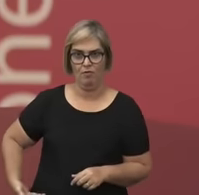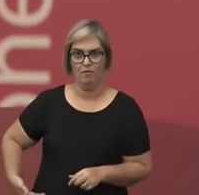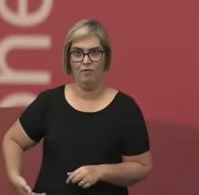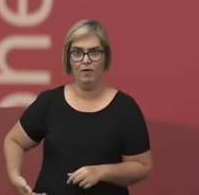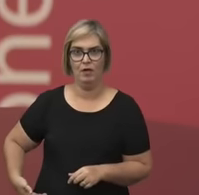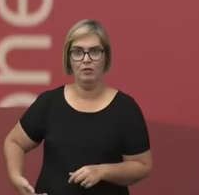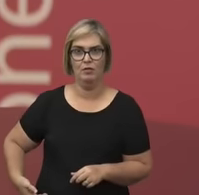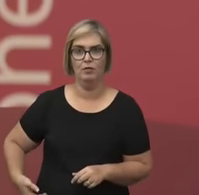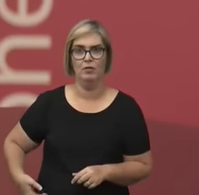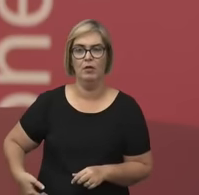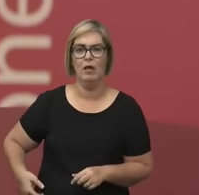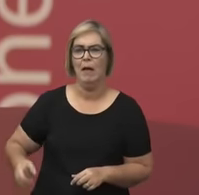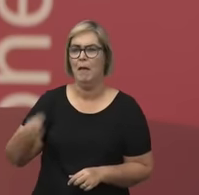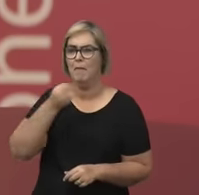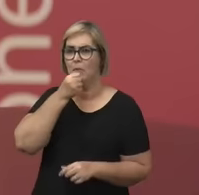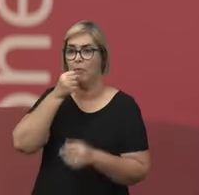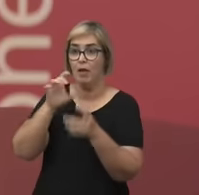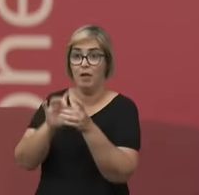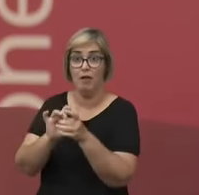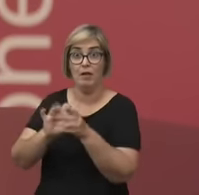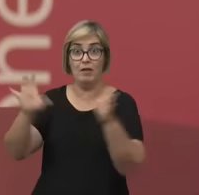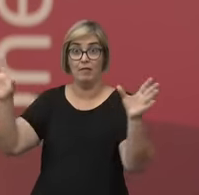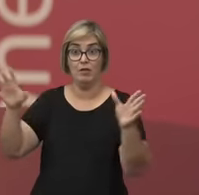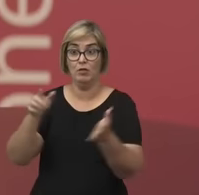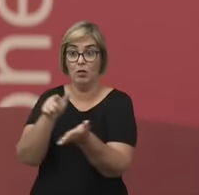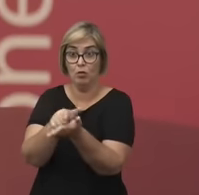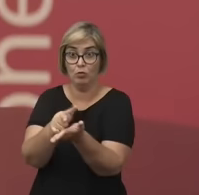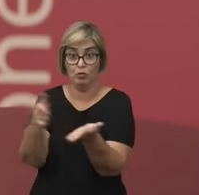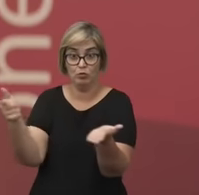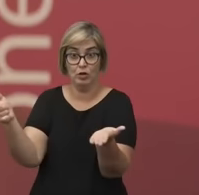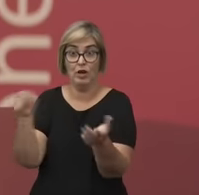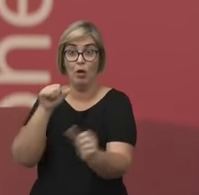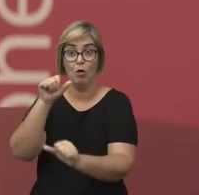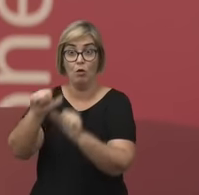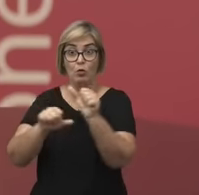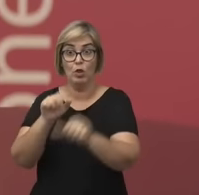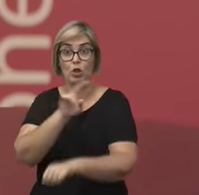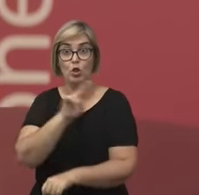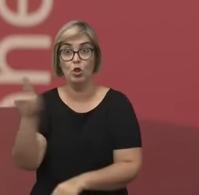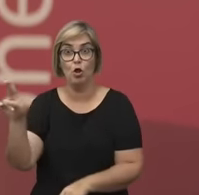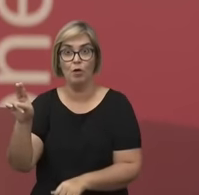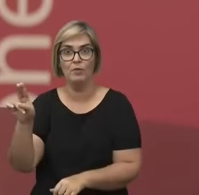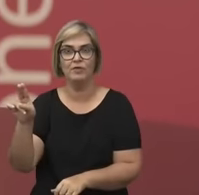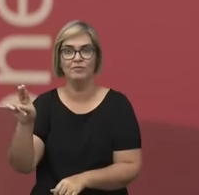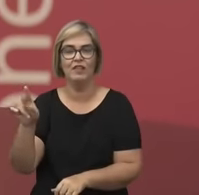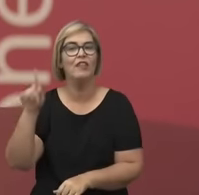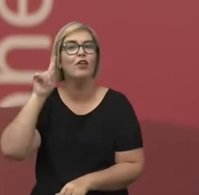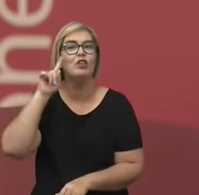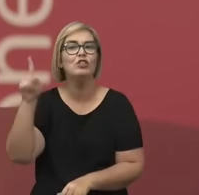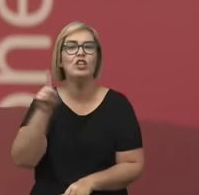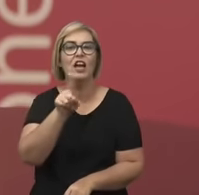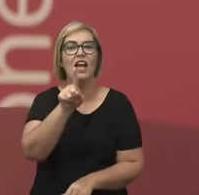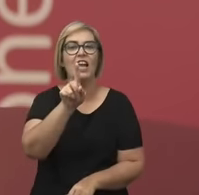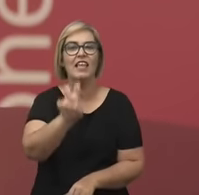periódico O Sexo Feminino é renomeado como O 15 de Novembro do Sexo Feminino.